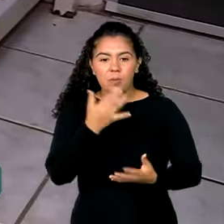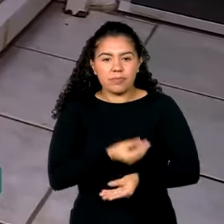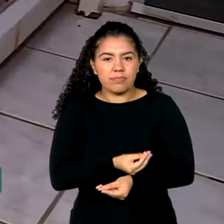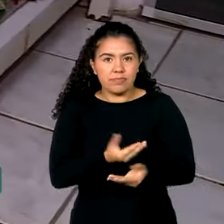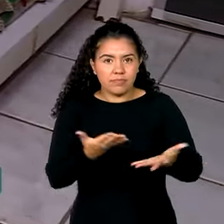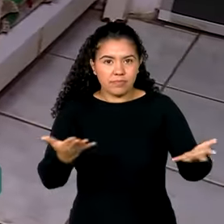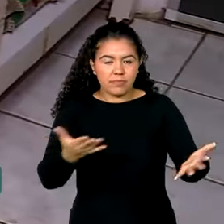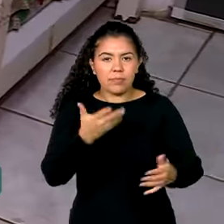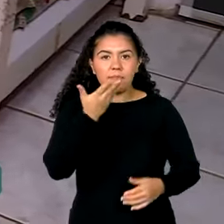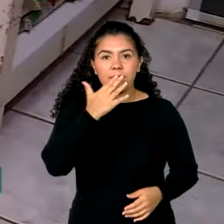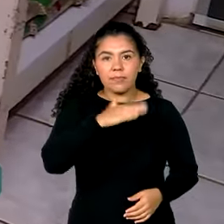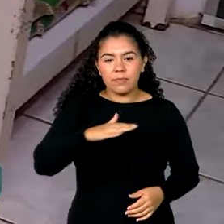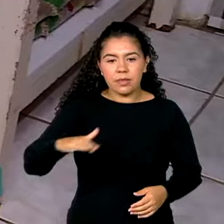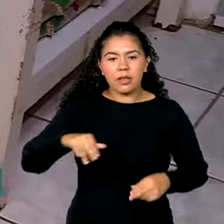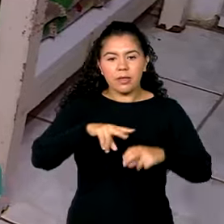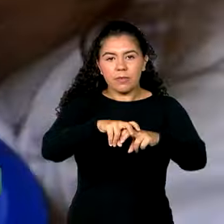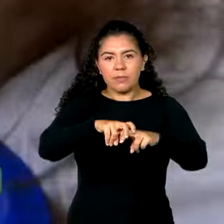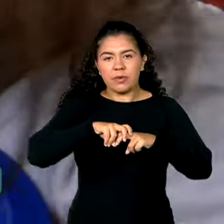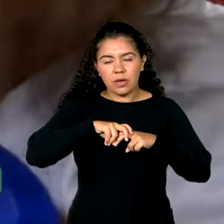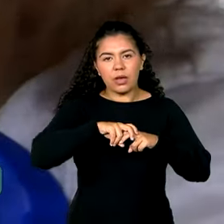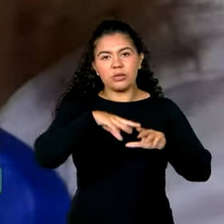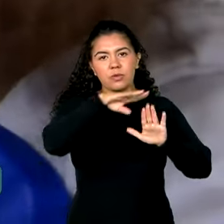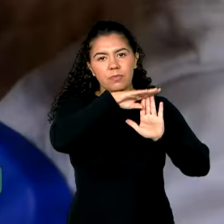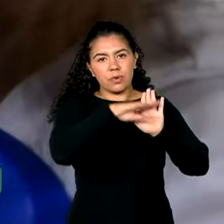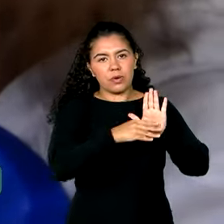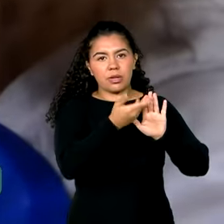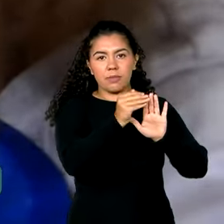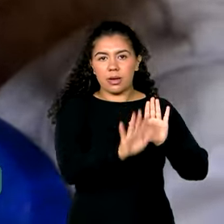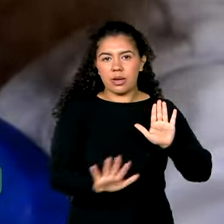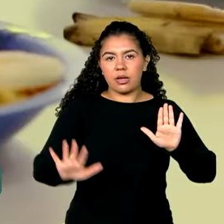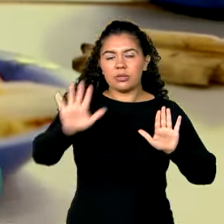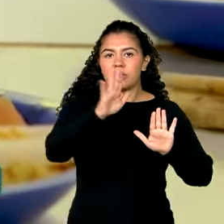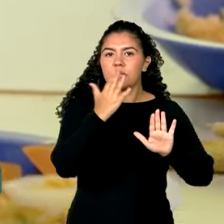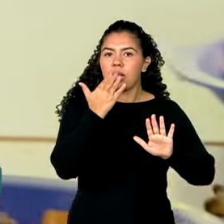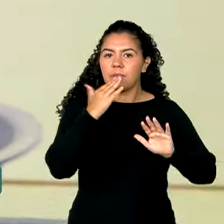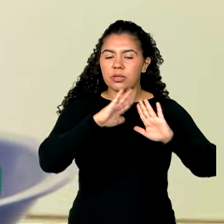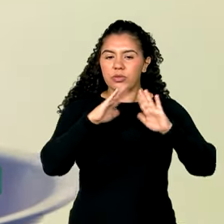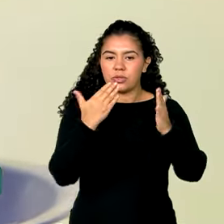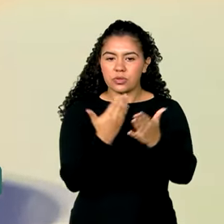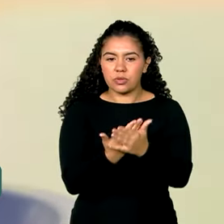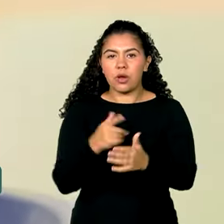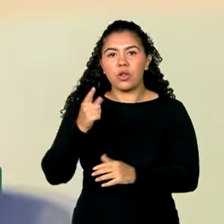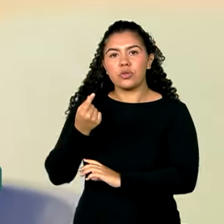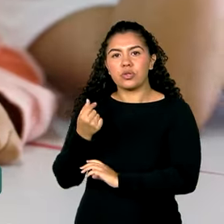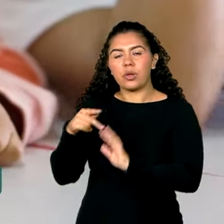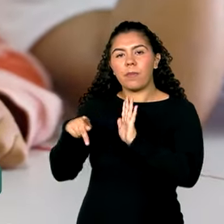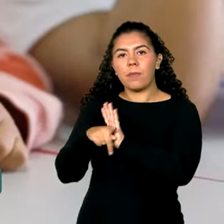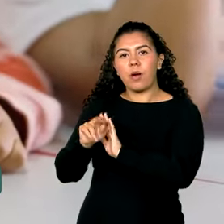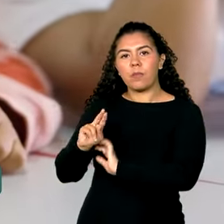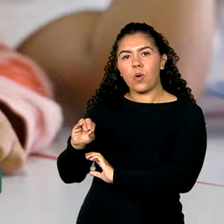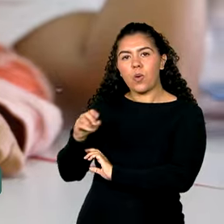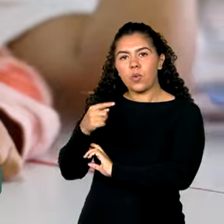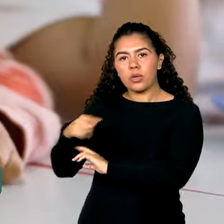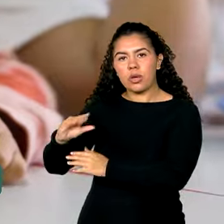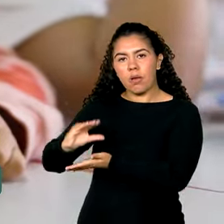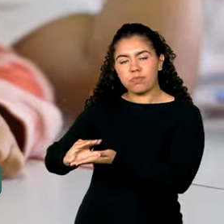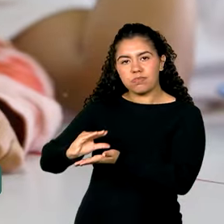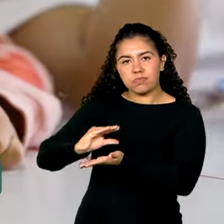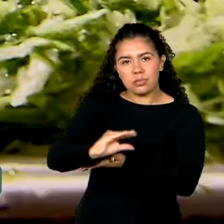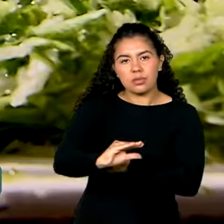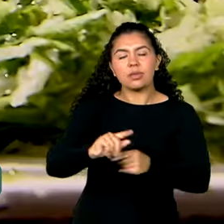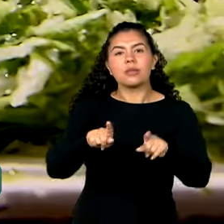é do Programa Nacional de Alimentação Escolar. Parte do dinheiro é da União, que trabalha de forma colaborativa com estados e